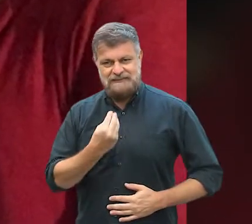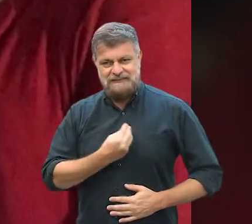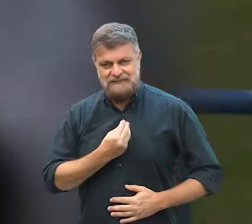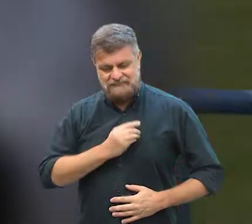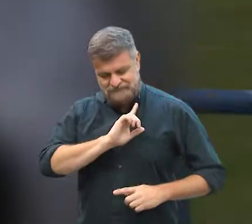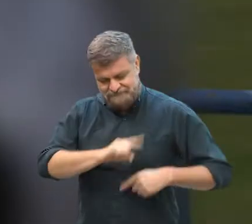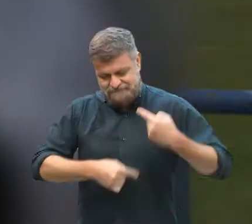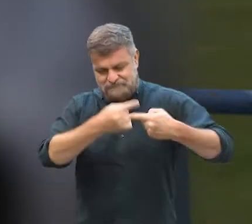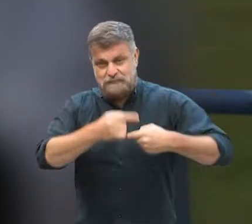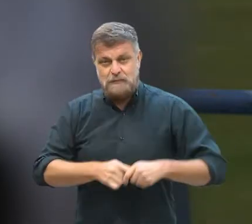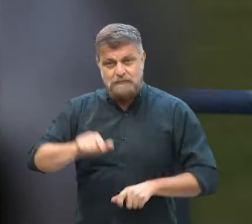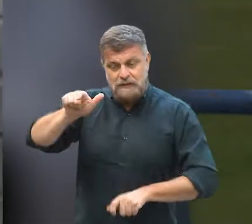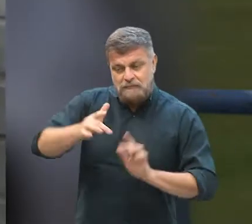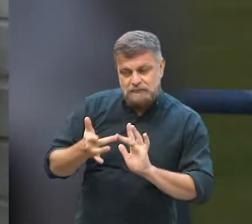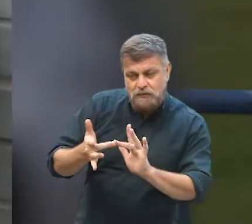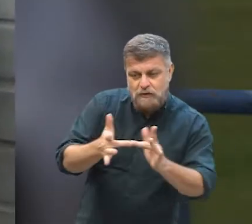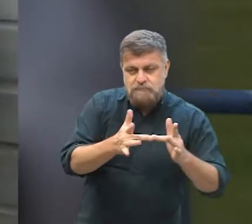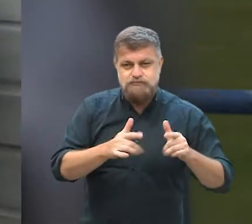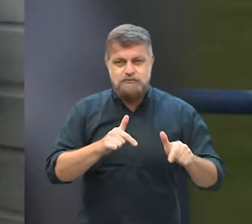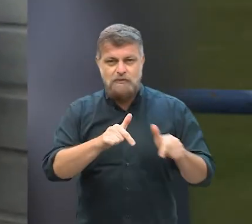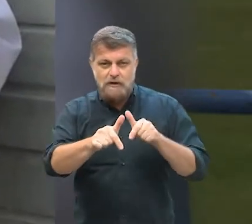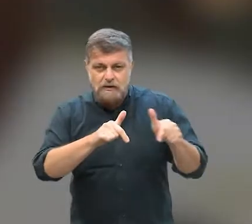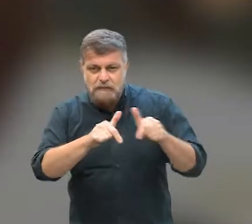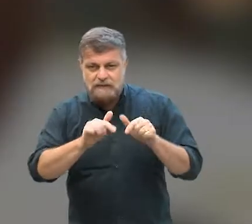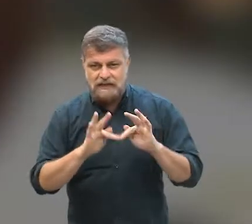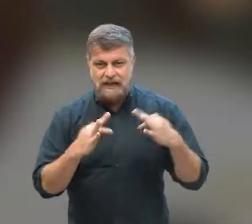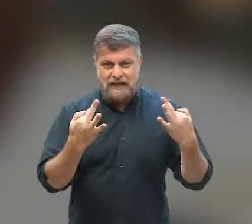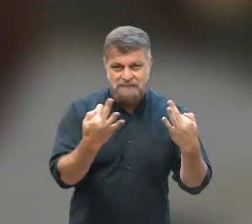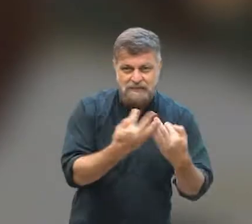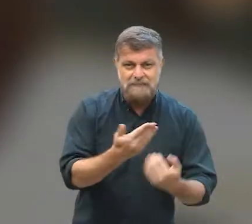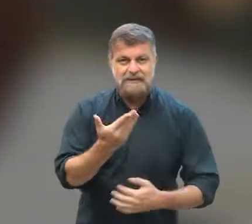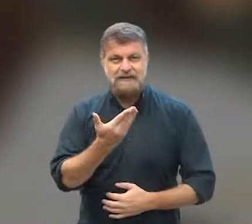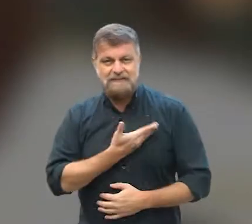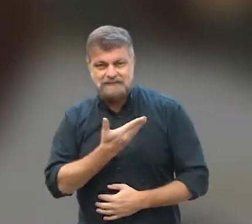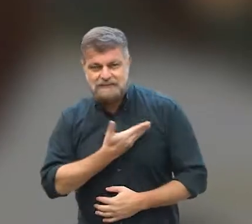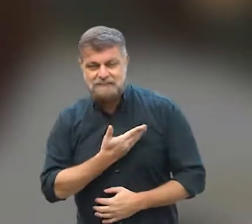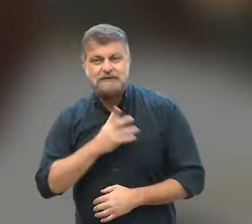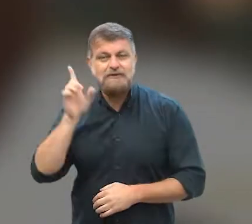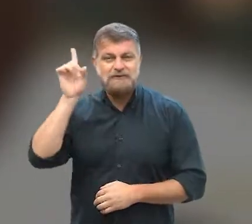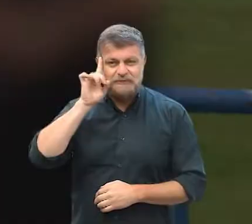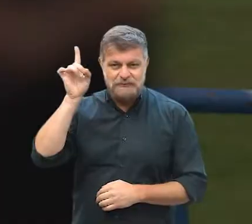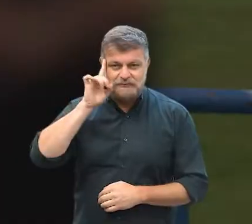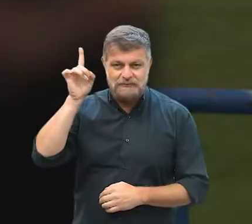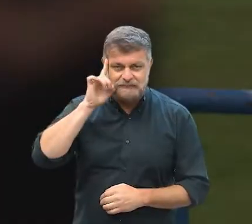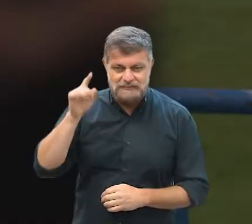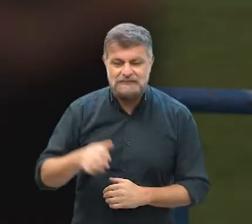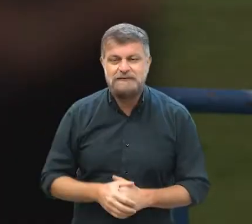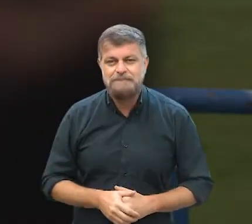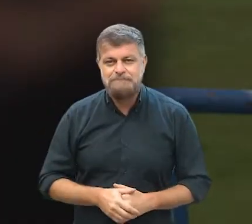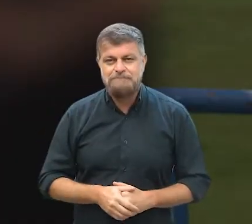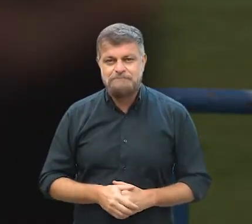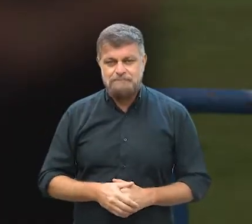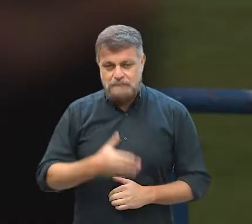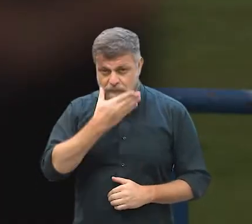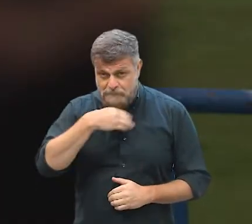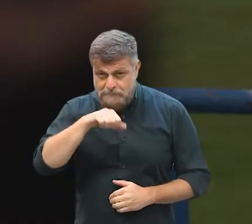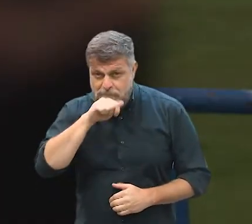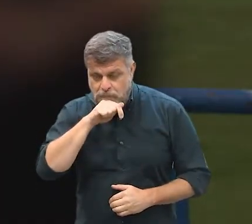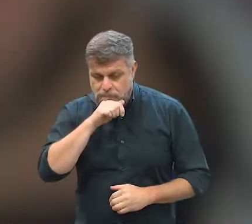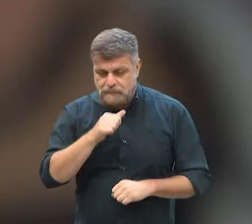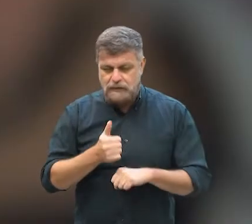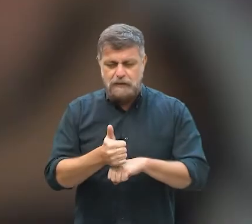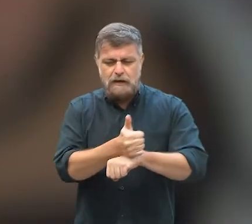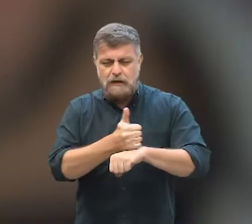Na vida das pessoas com quem ele trabalhava, Não só na da família e dos amigos. No seu dia a dia, ele realmente serviu com a